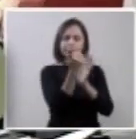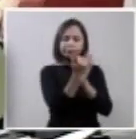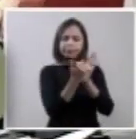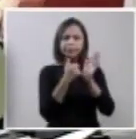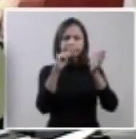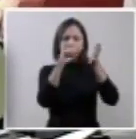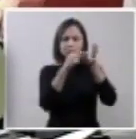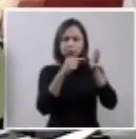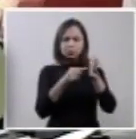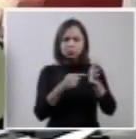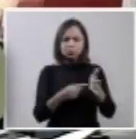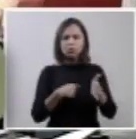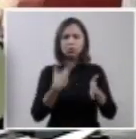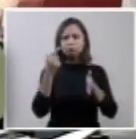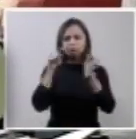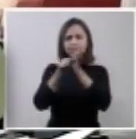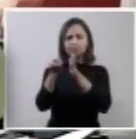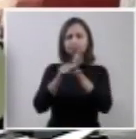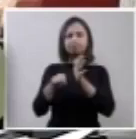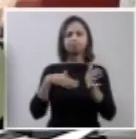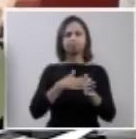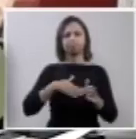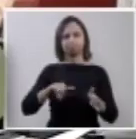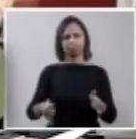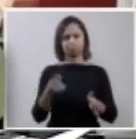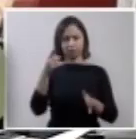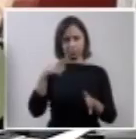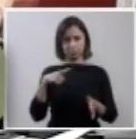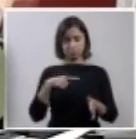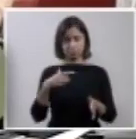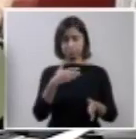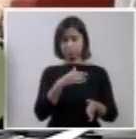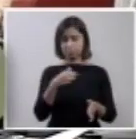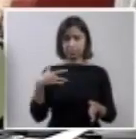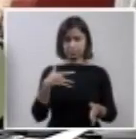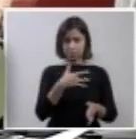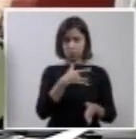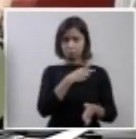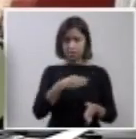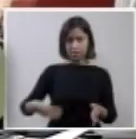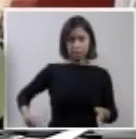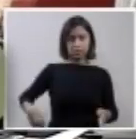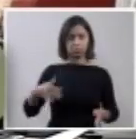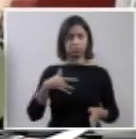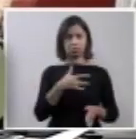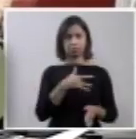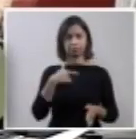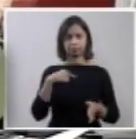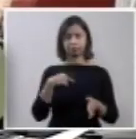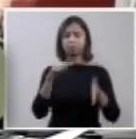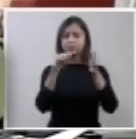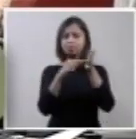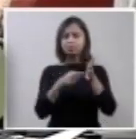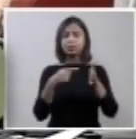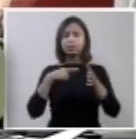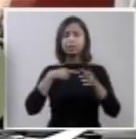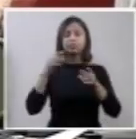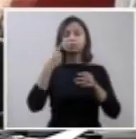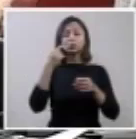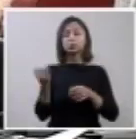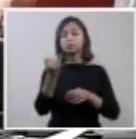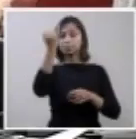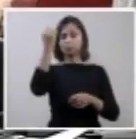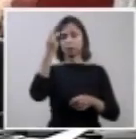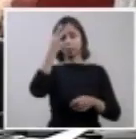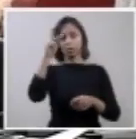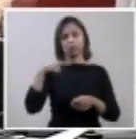teses que gostaria de perguntar ao acentíssimo senhor ministro Temporão. Apenas para pontuar aspectos que são muito relevantes para